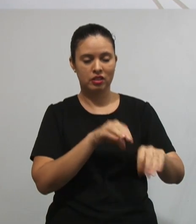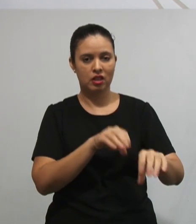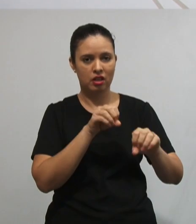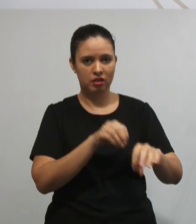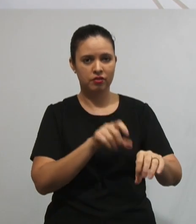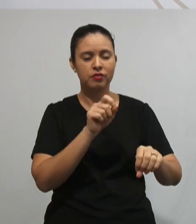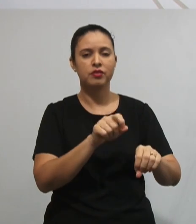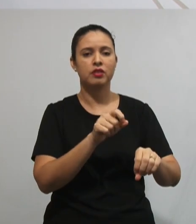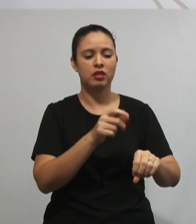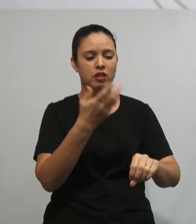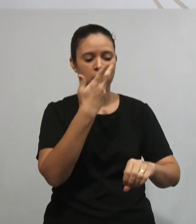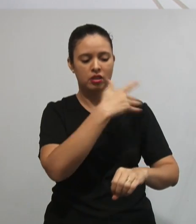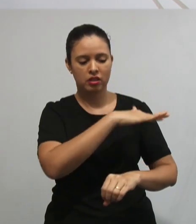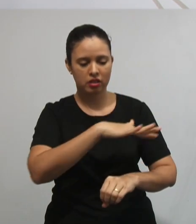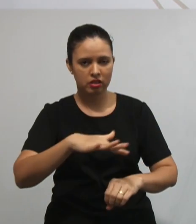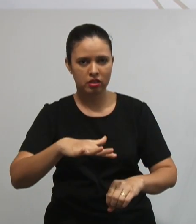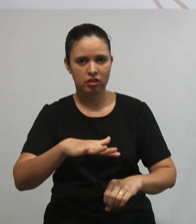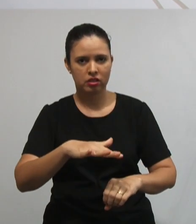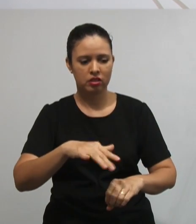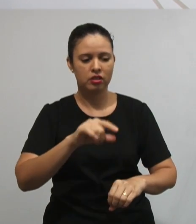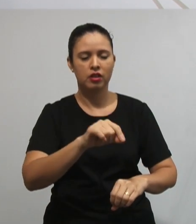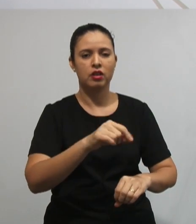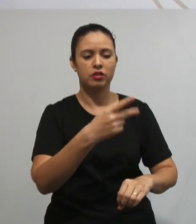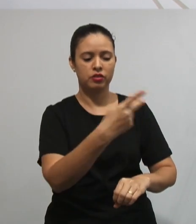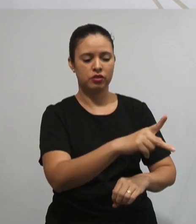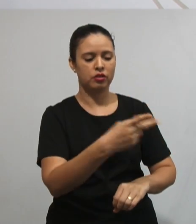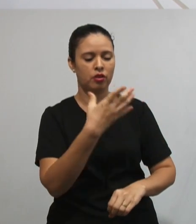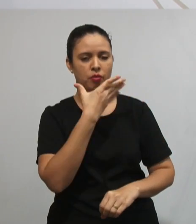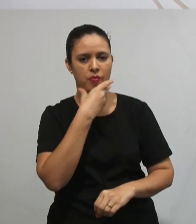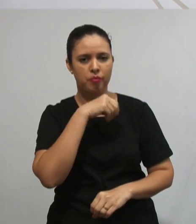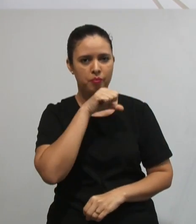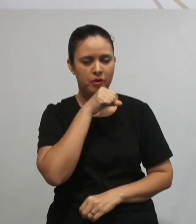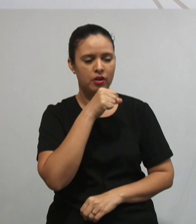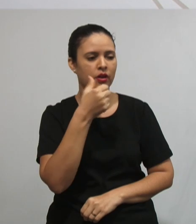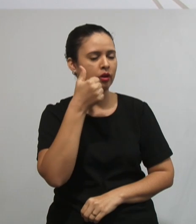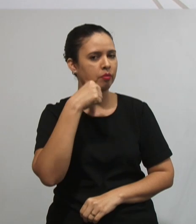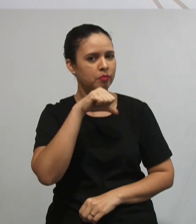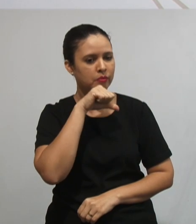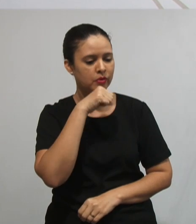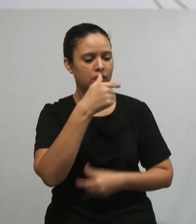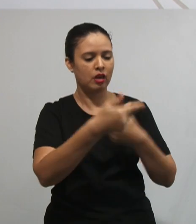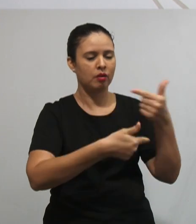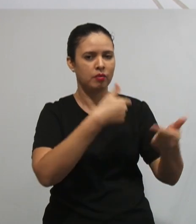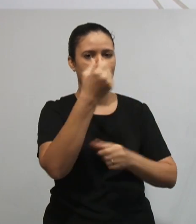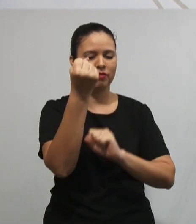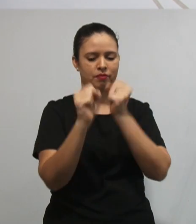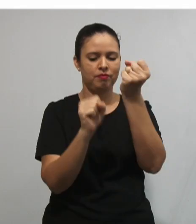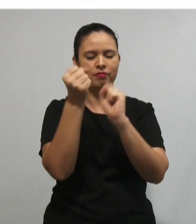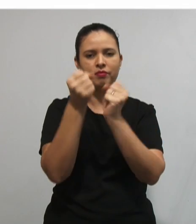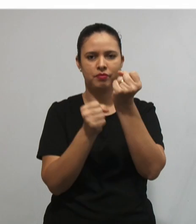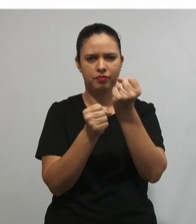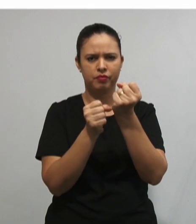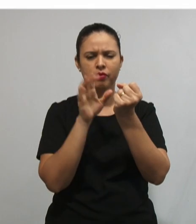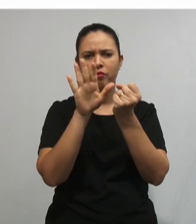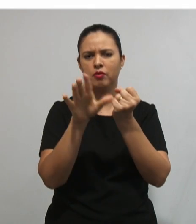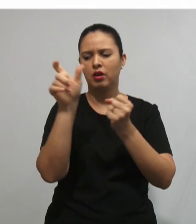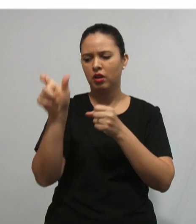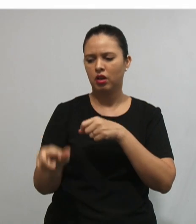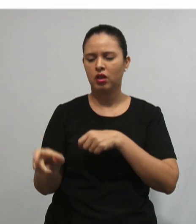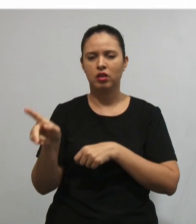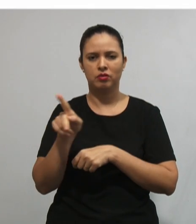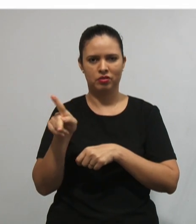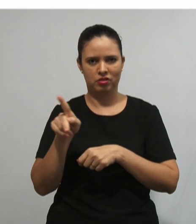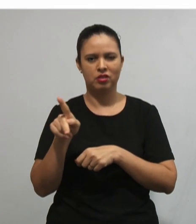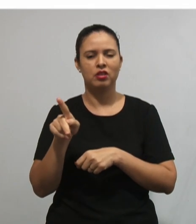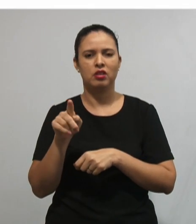de trabalhadores, né? Então, ao iniciar os trabalhos com essas crianças operárias, Frenet observou que aquelas que eram vistas